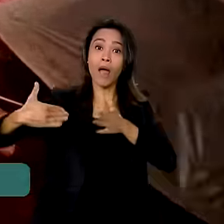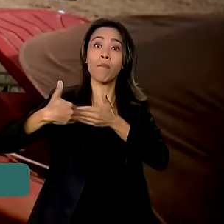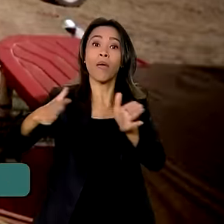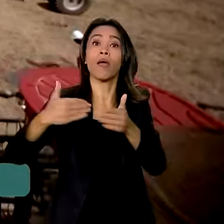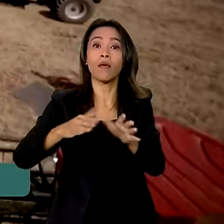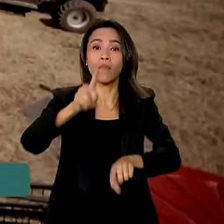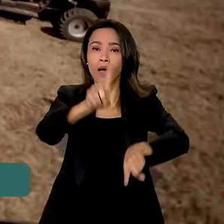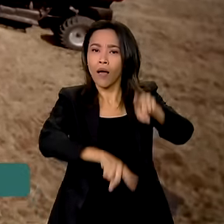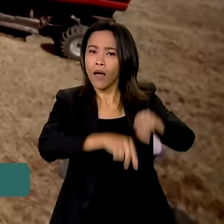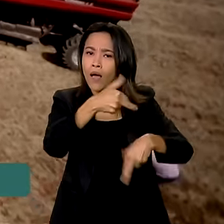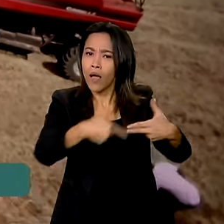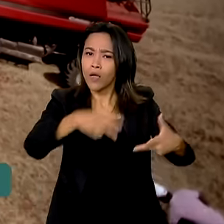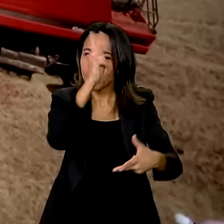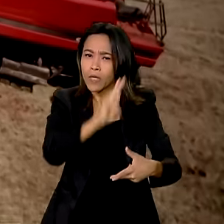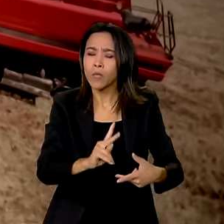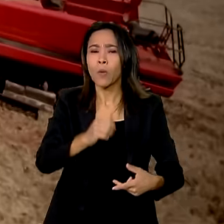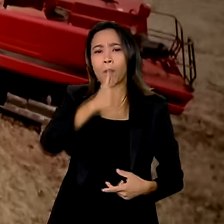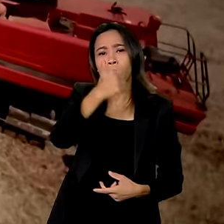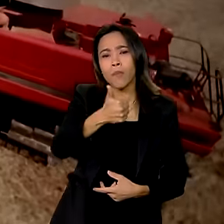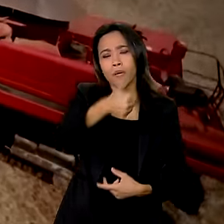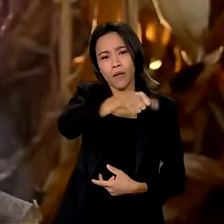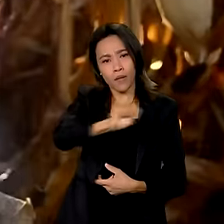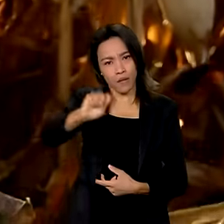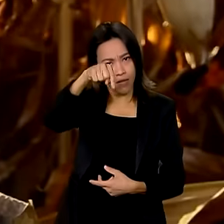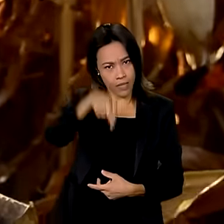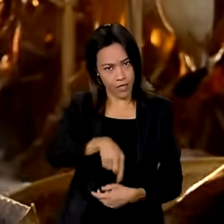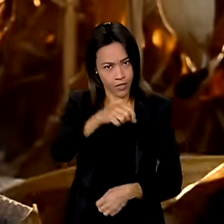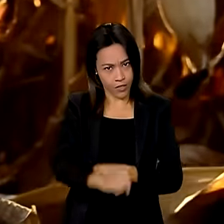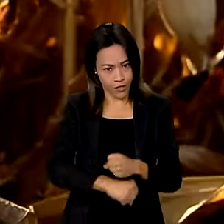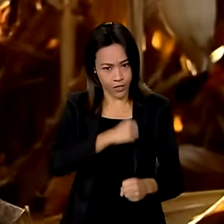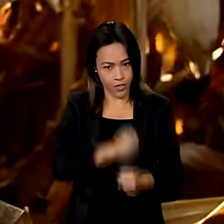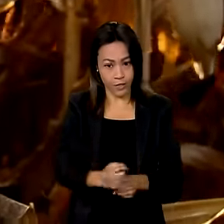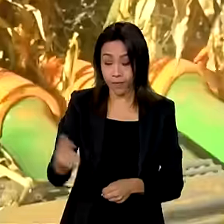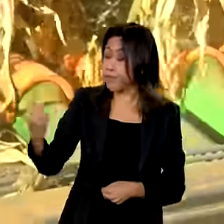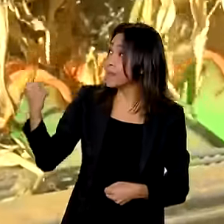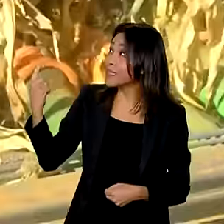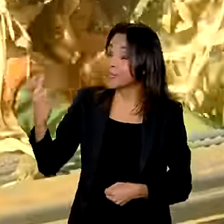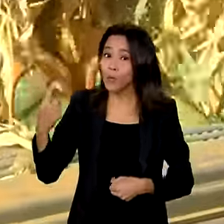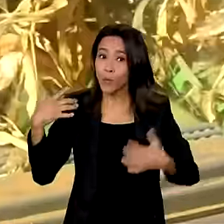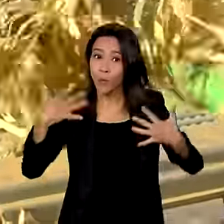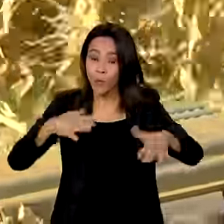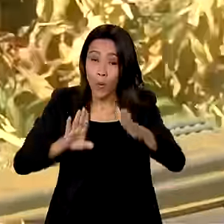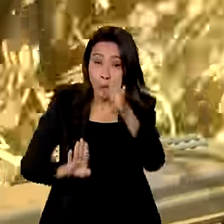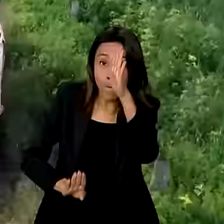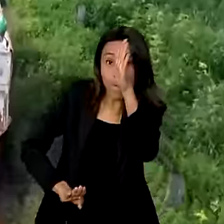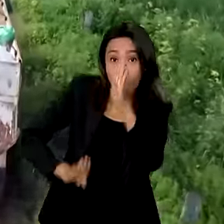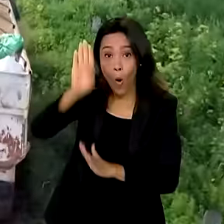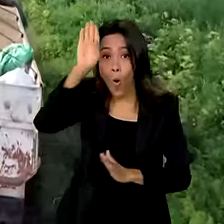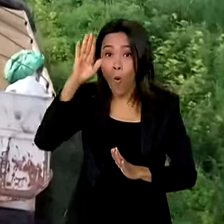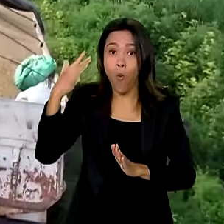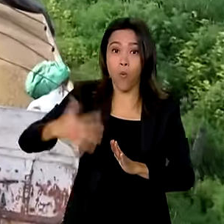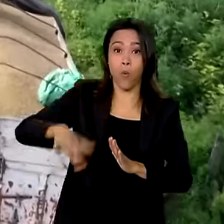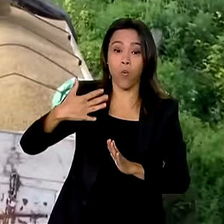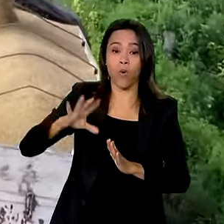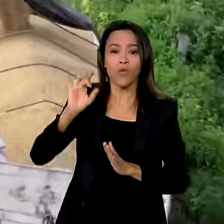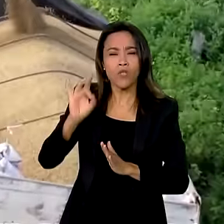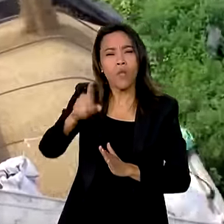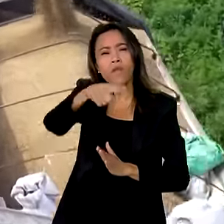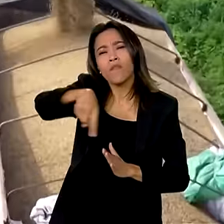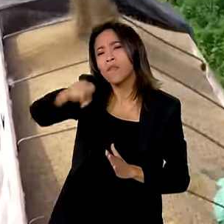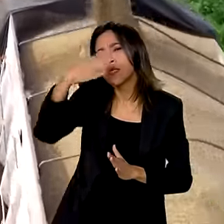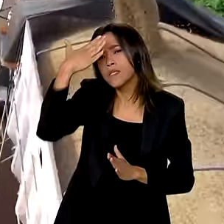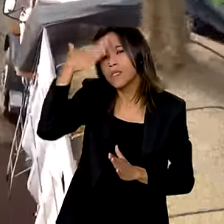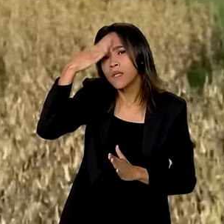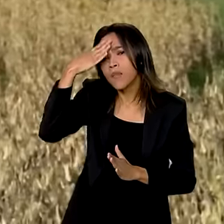brasileiros no primeiro semestre deste ano. O dinamismo bateu recordes. Só para ter uma ideia,